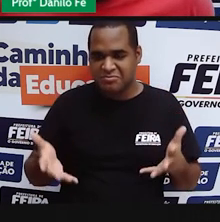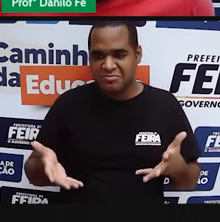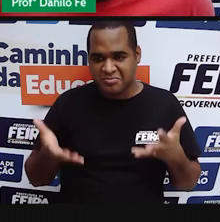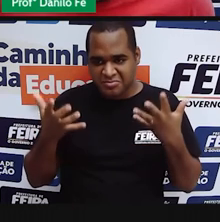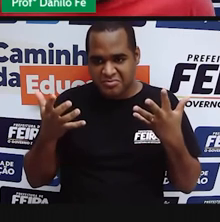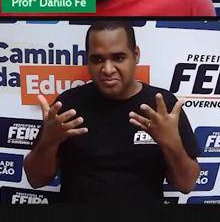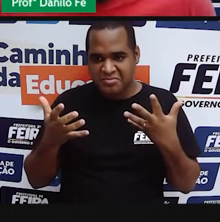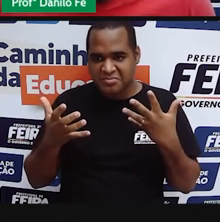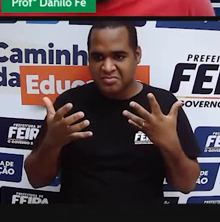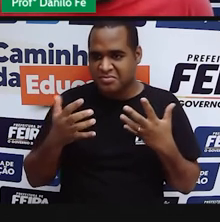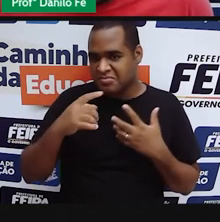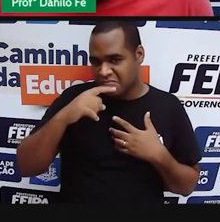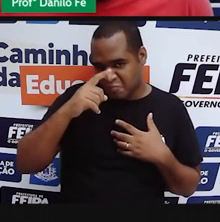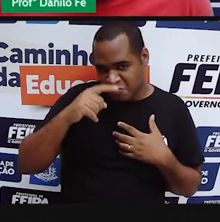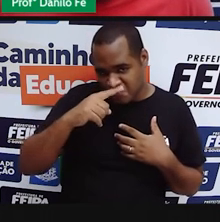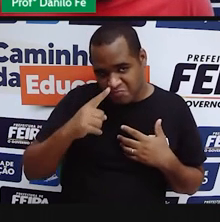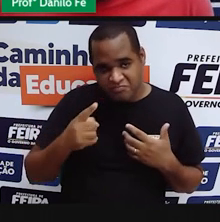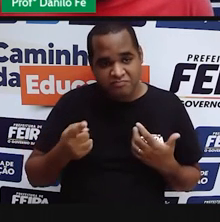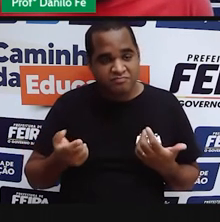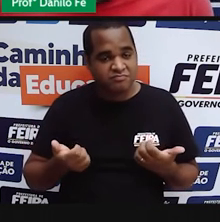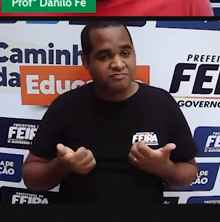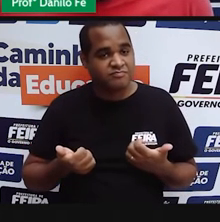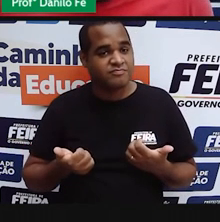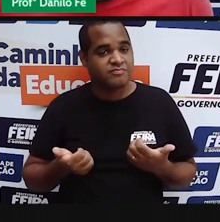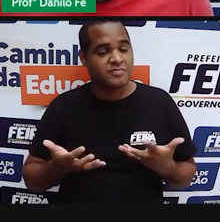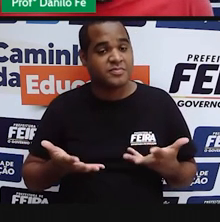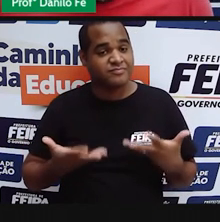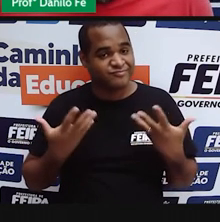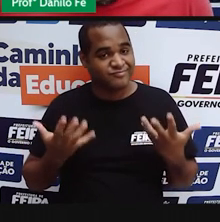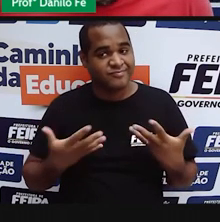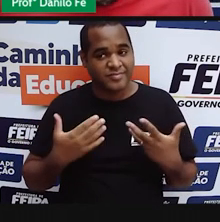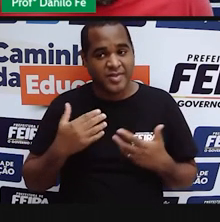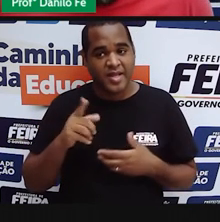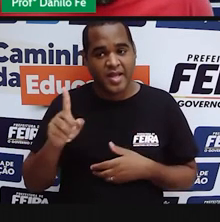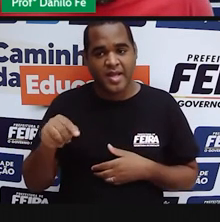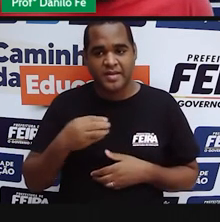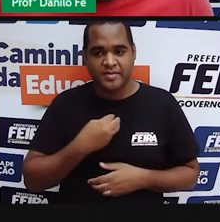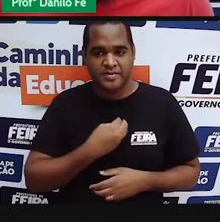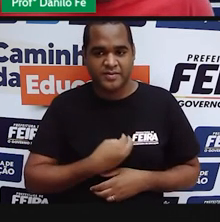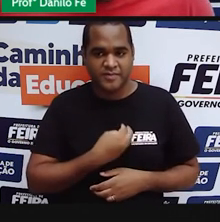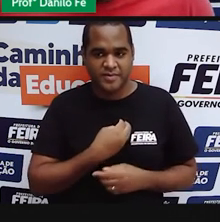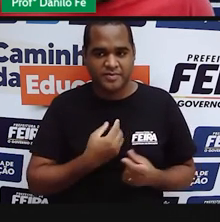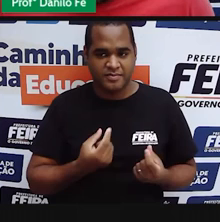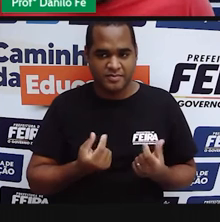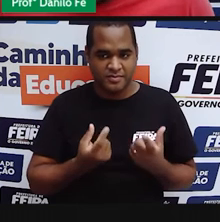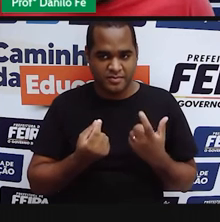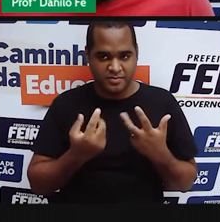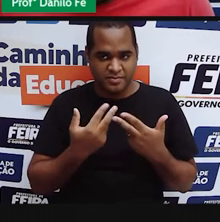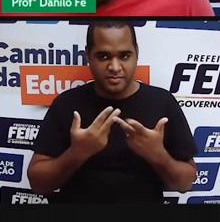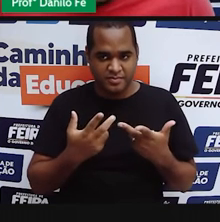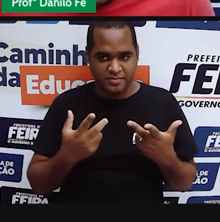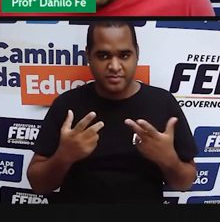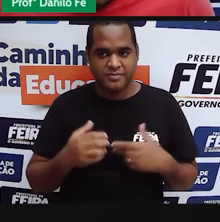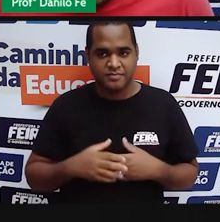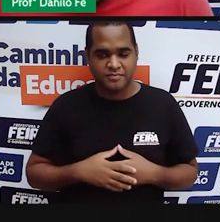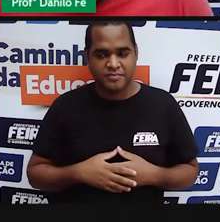a autoridade que vinculava essa modalidade de monárquia.